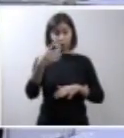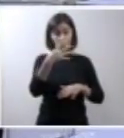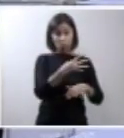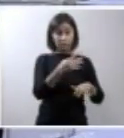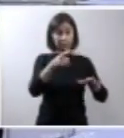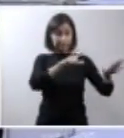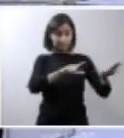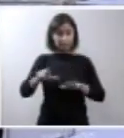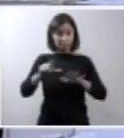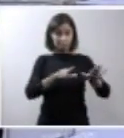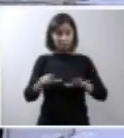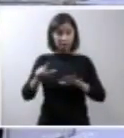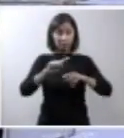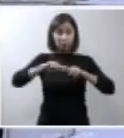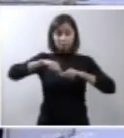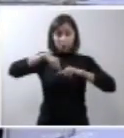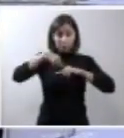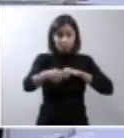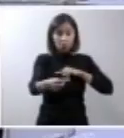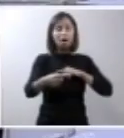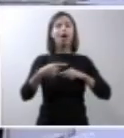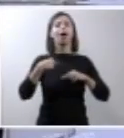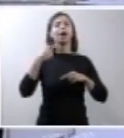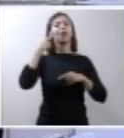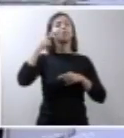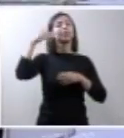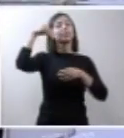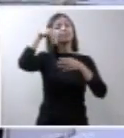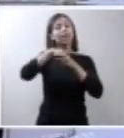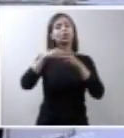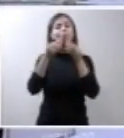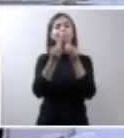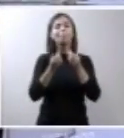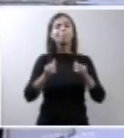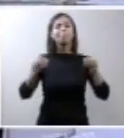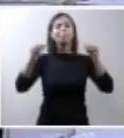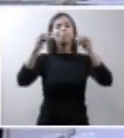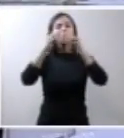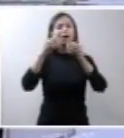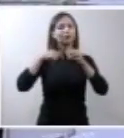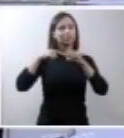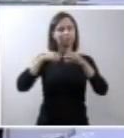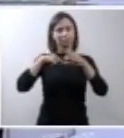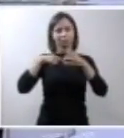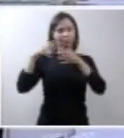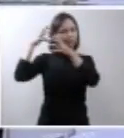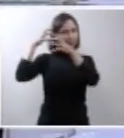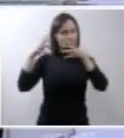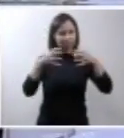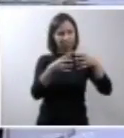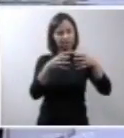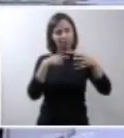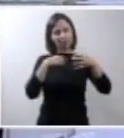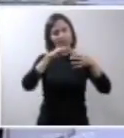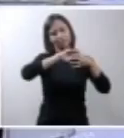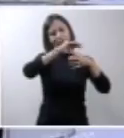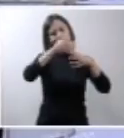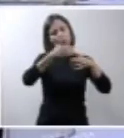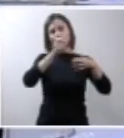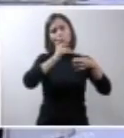de desenvolvimento dessa massa encefálica rudimentar que existia abaixo dessa calota que não se formou